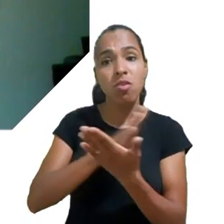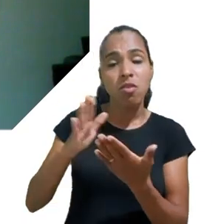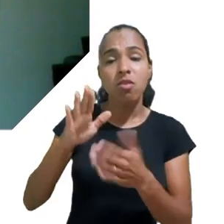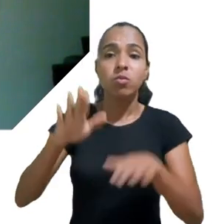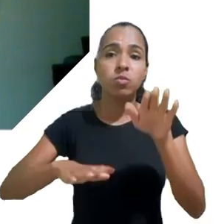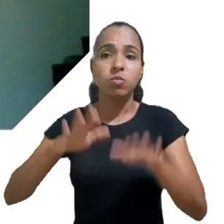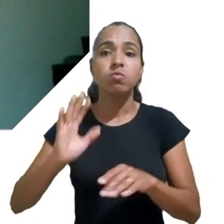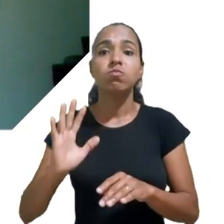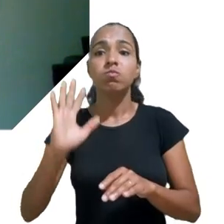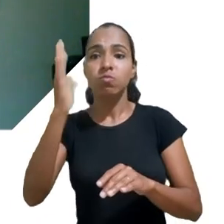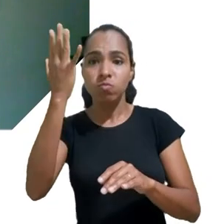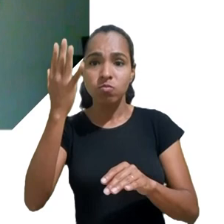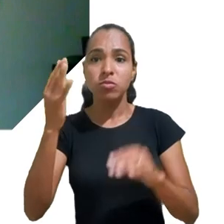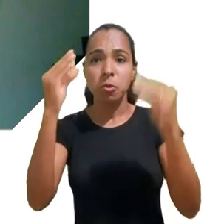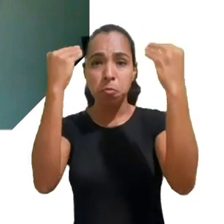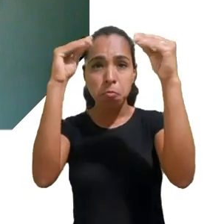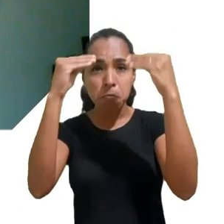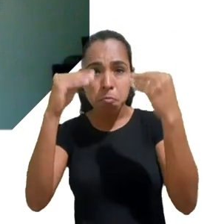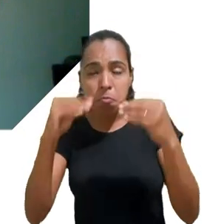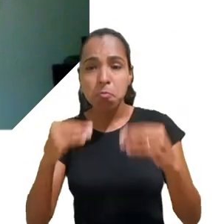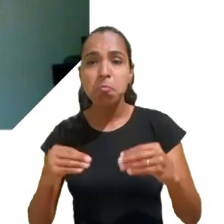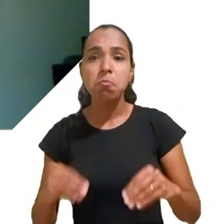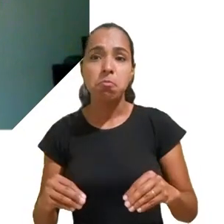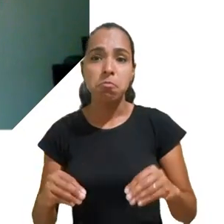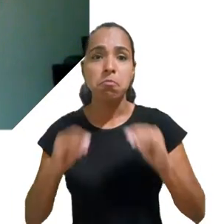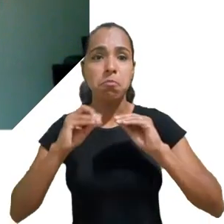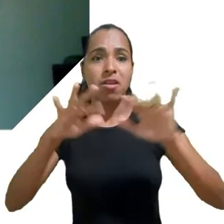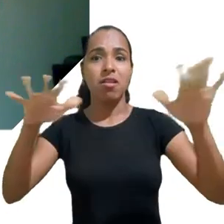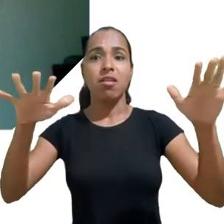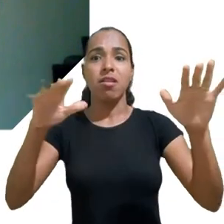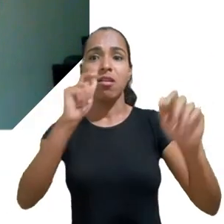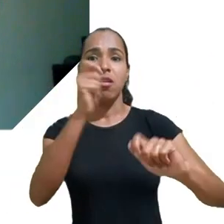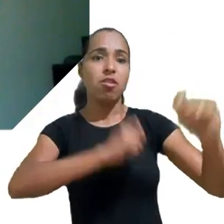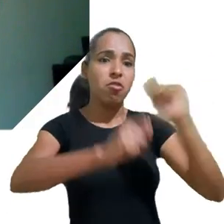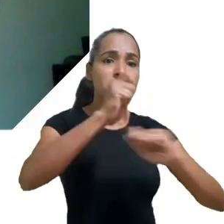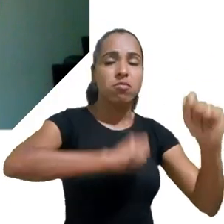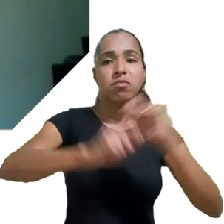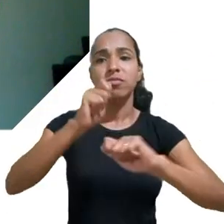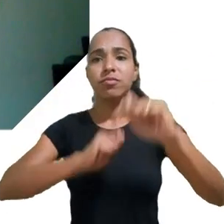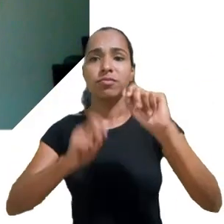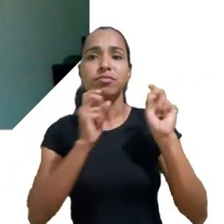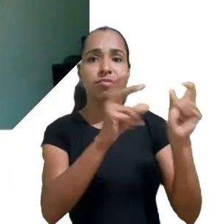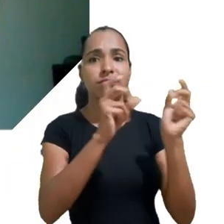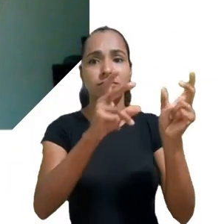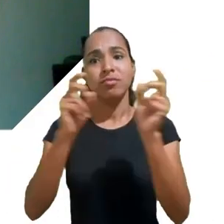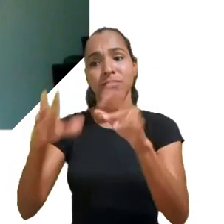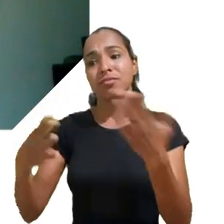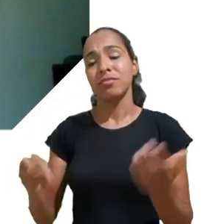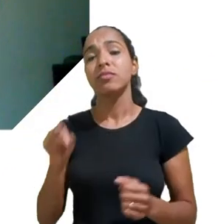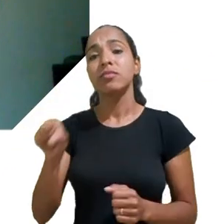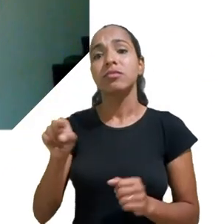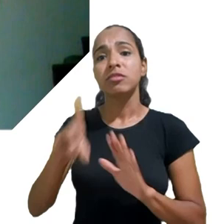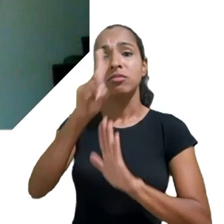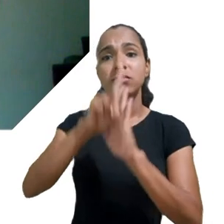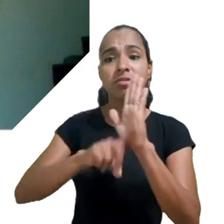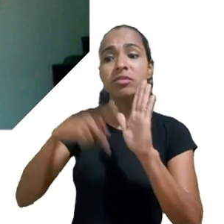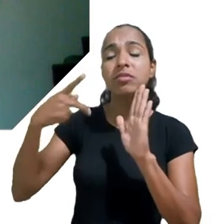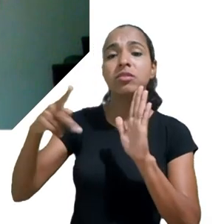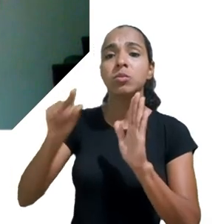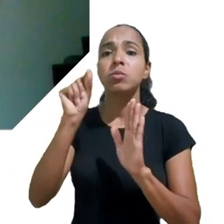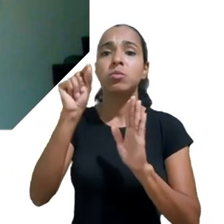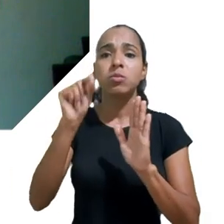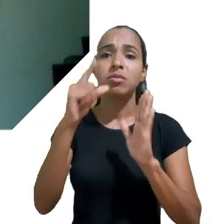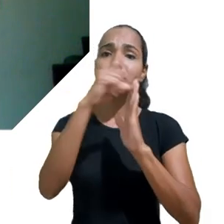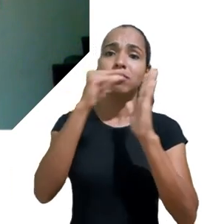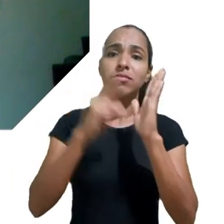tratamento de dados por uso comercial. São essas violações de direitos digitais das crianças e é sobre isso que a gente vai conversar hoje aqui